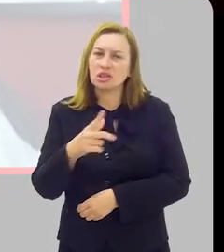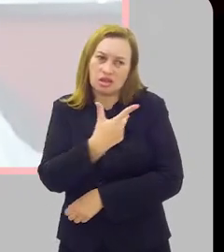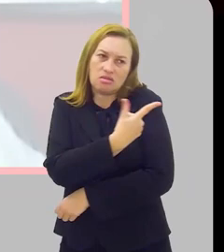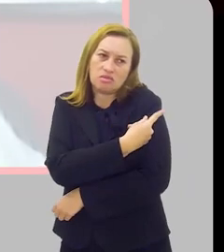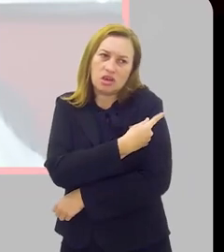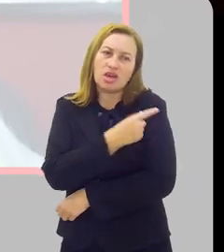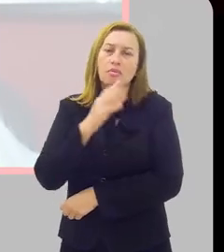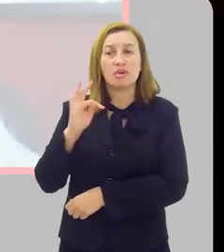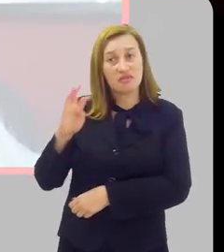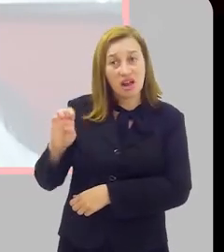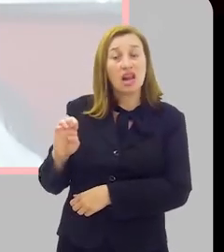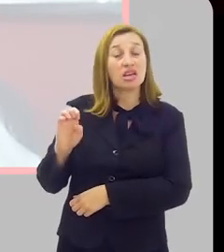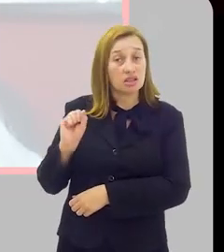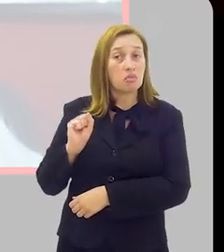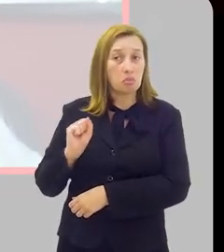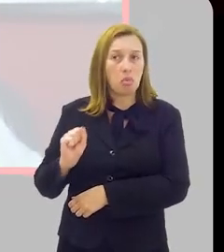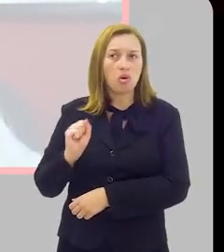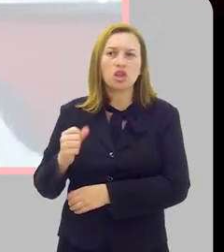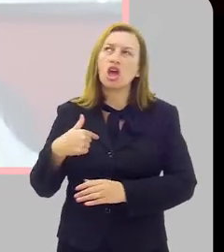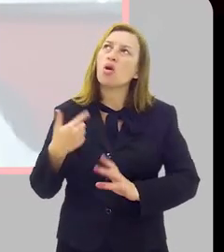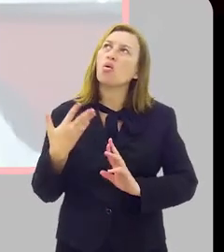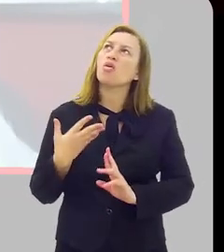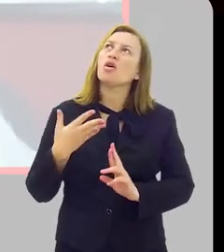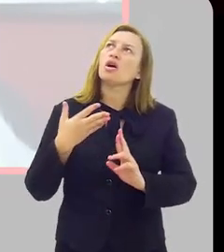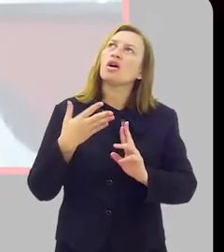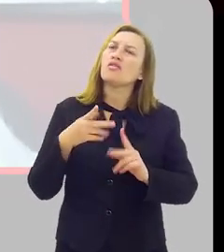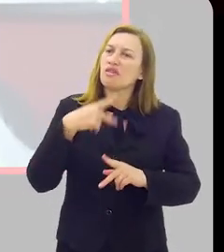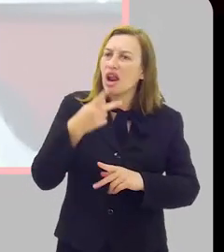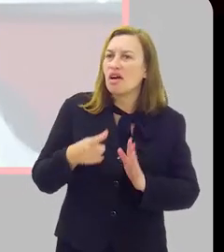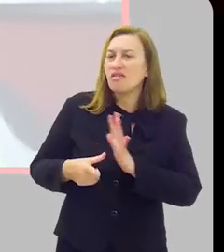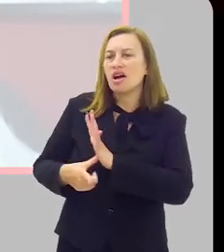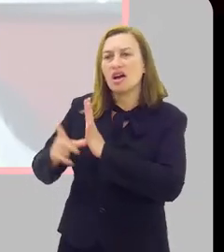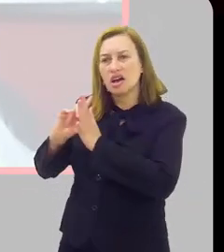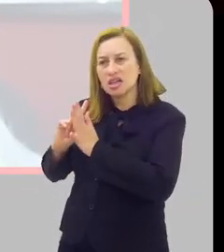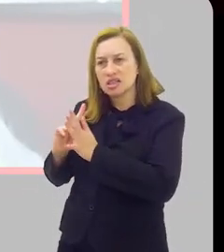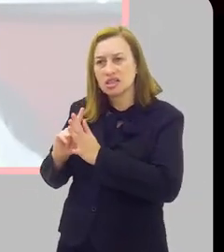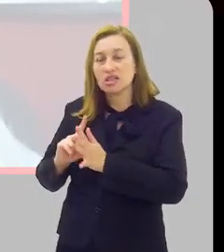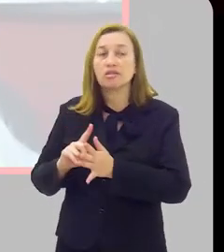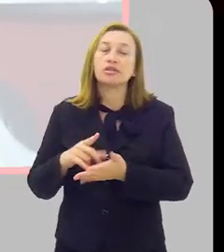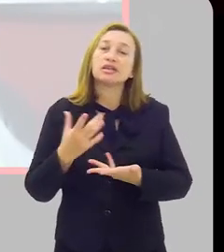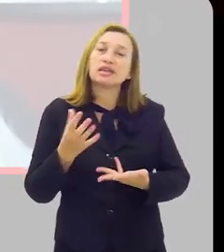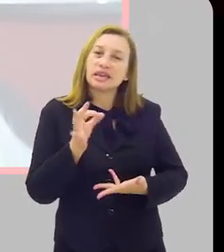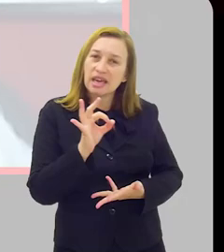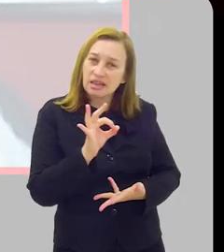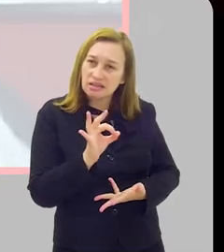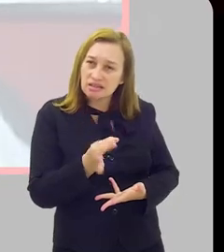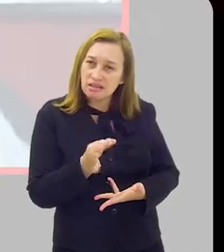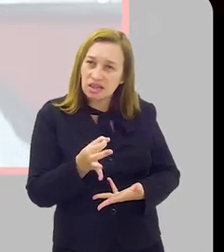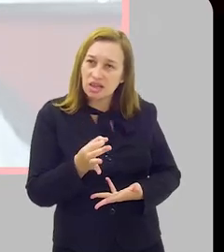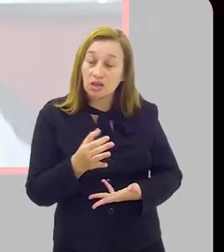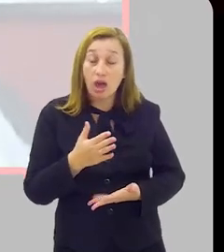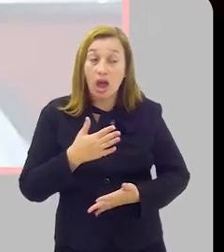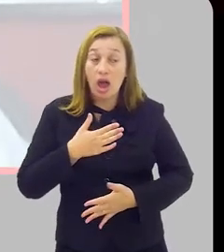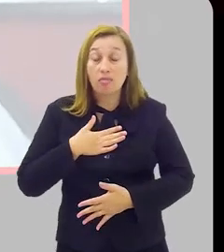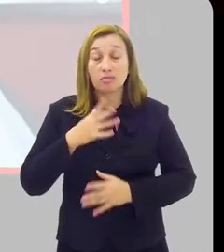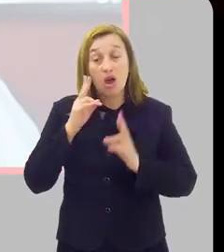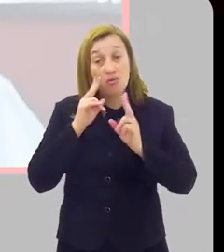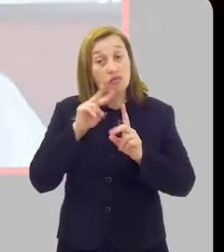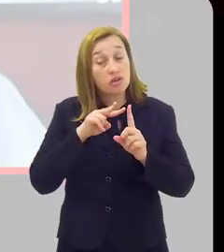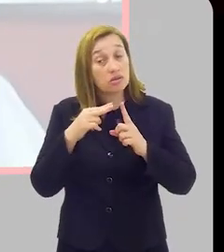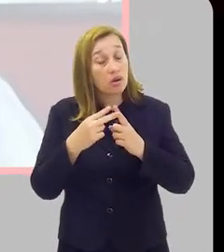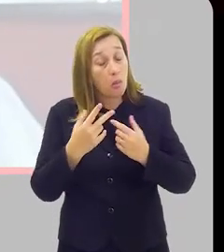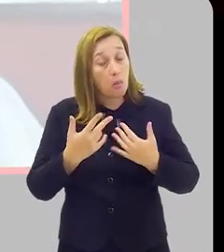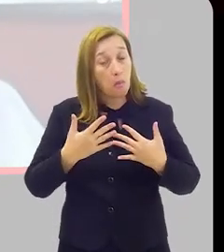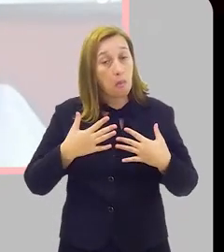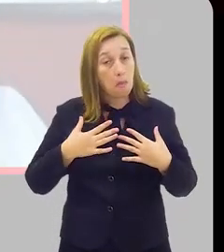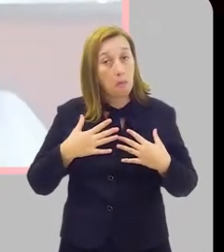receber a vacina bivalente. Eu me referi anteriormente, quando falei, que é bastante provável, e do meu